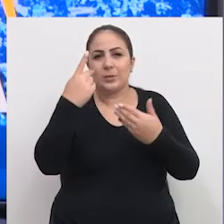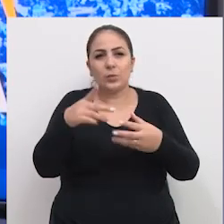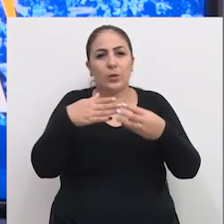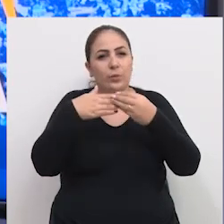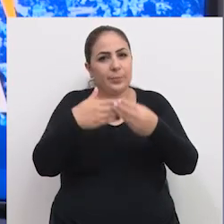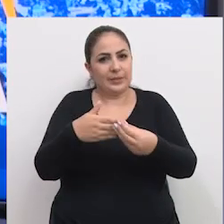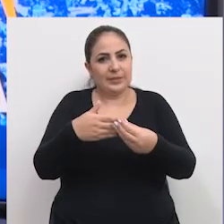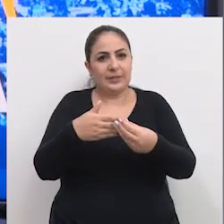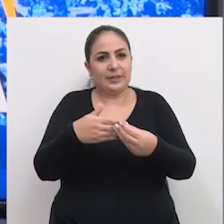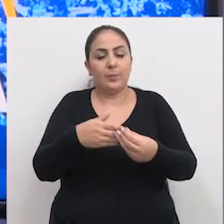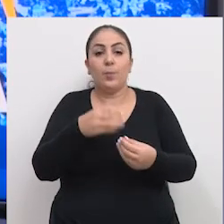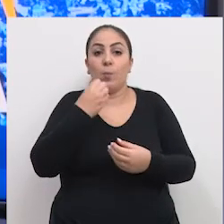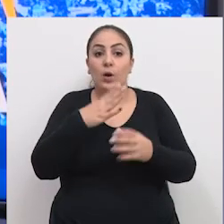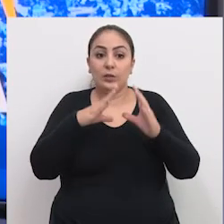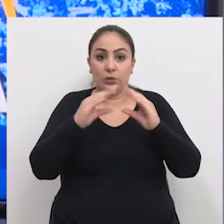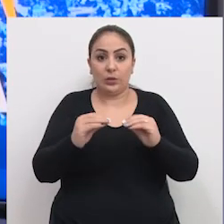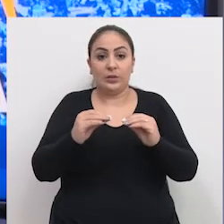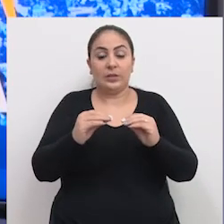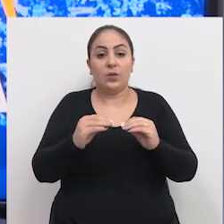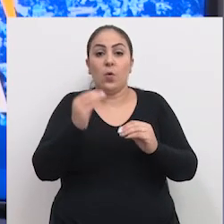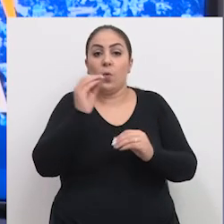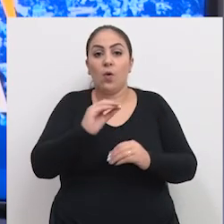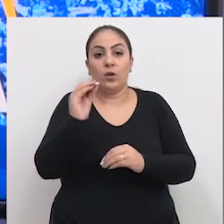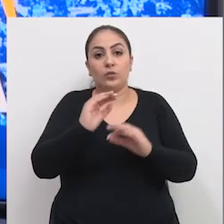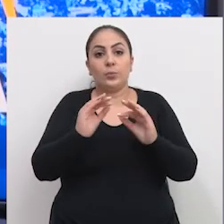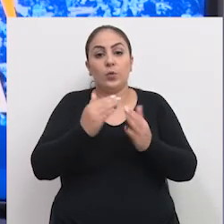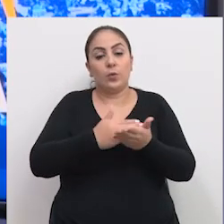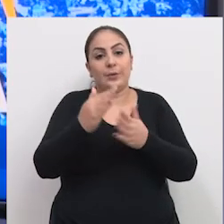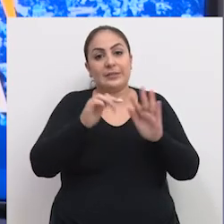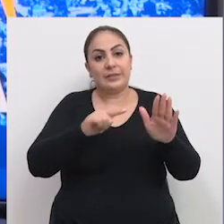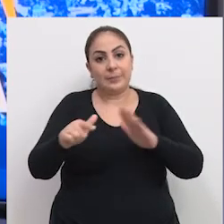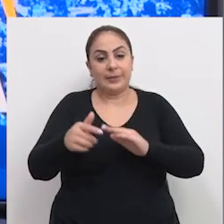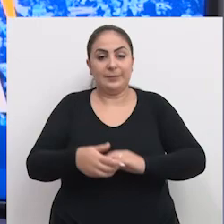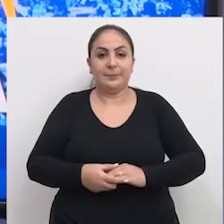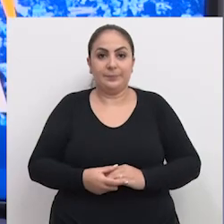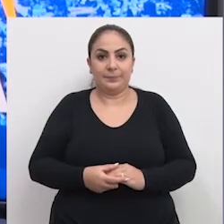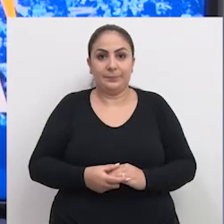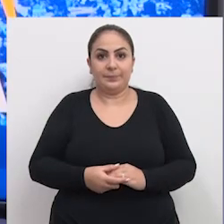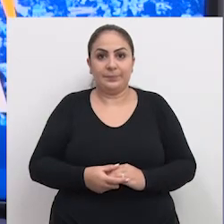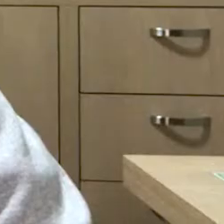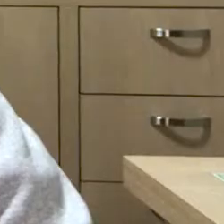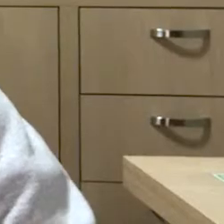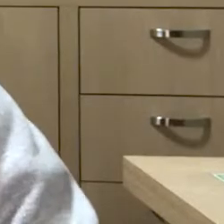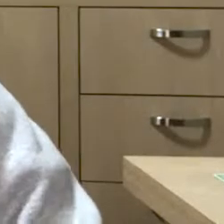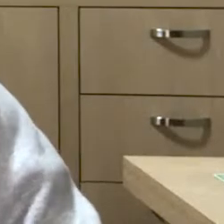Obrigada pela sua companhia, uma boa noite e um ótimo início de semana.